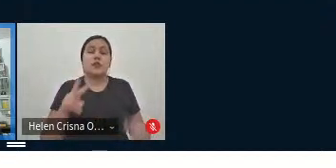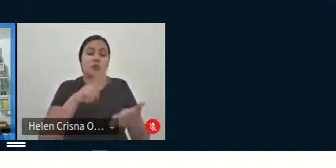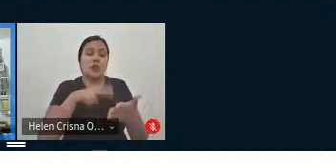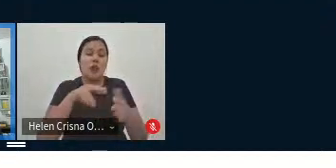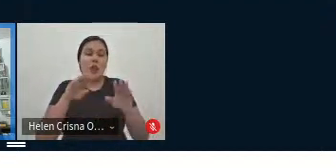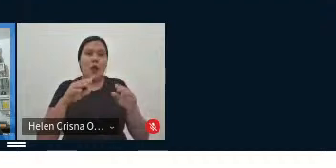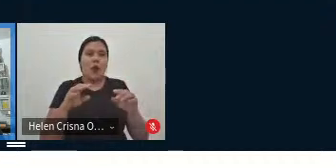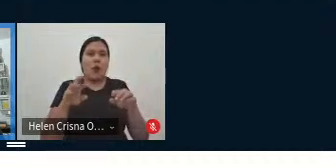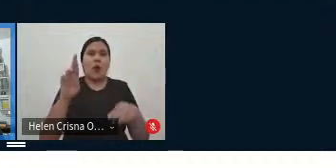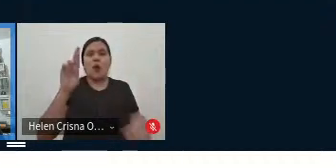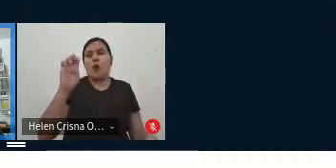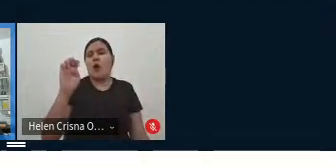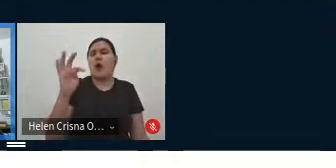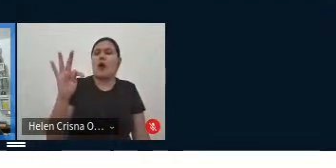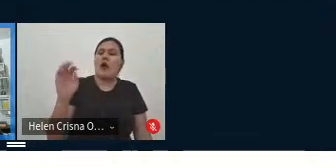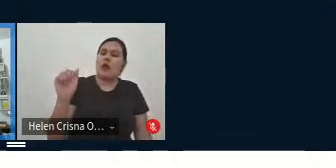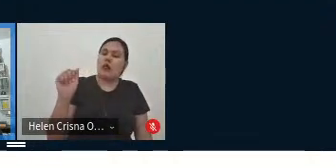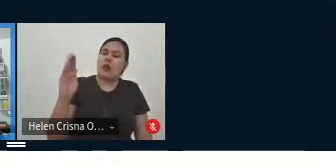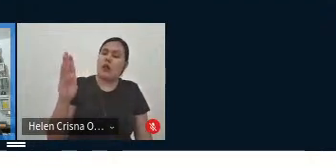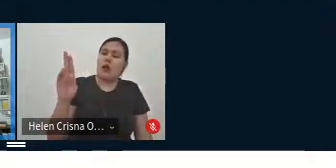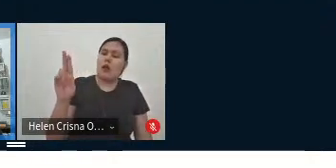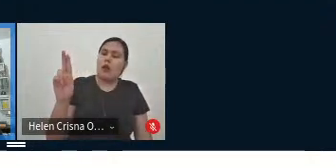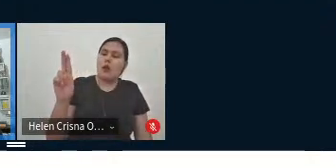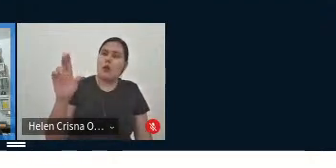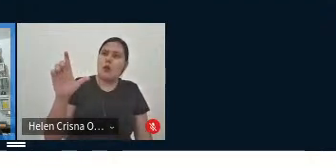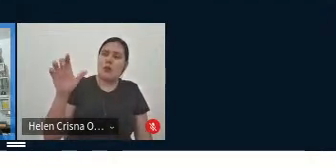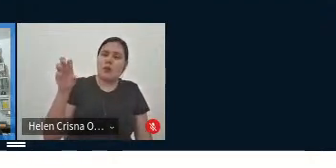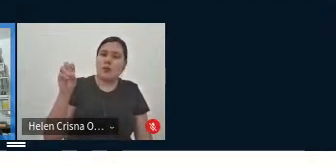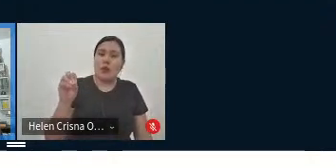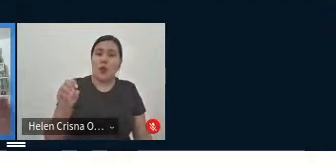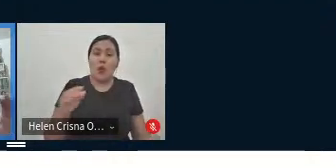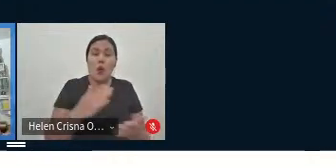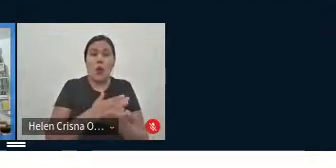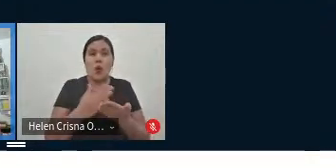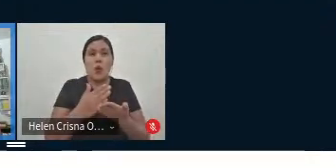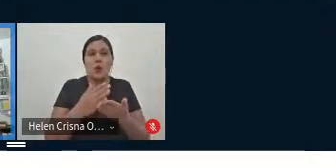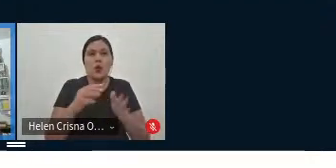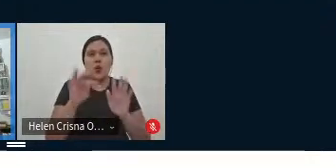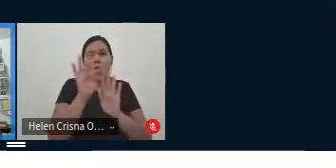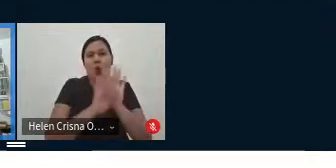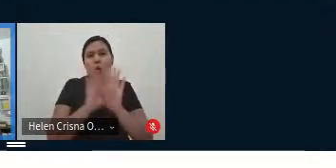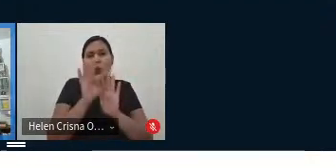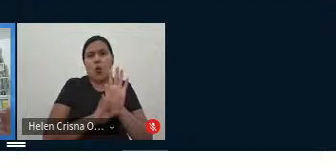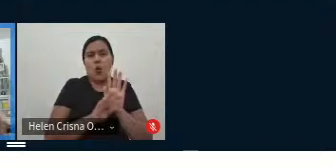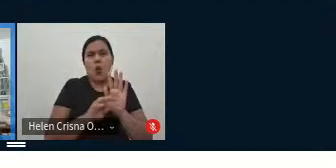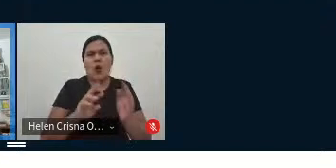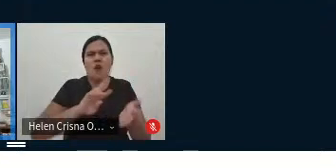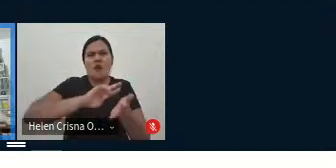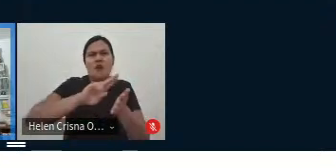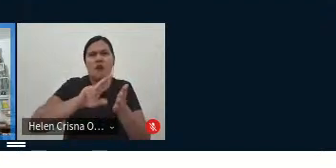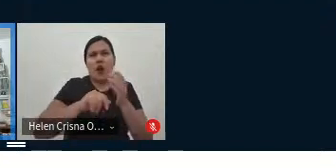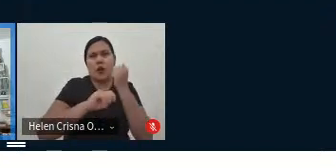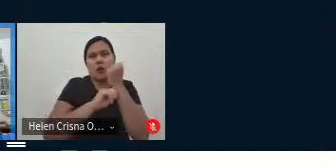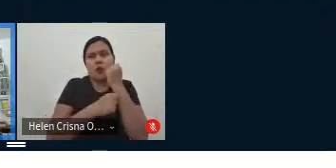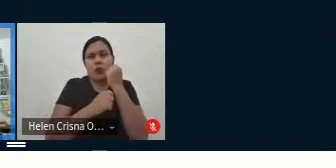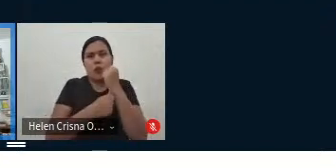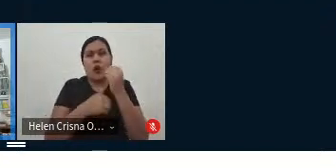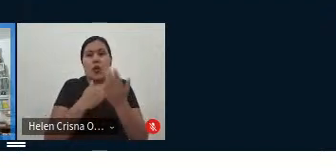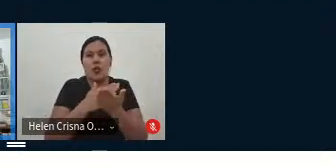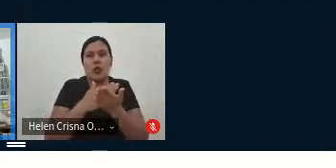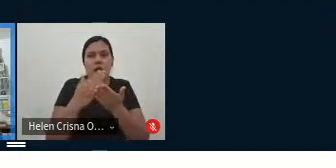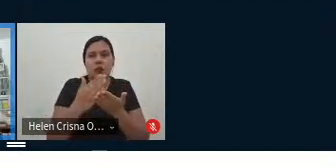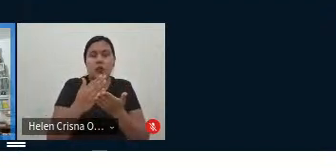todo o início de cada parte do conto, são 12 mistérios o conto. Então, cada início